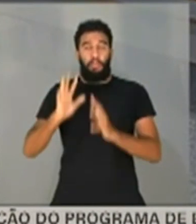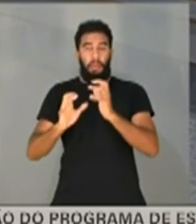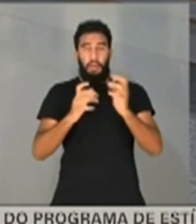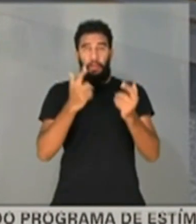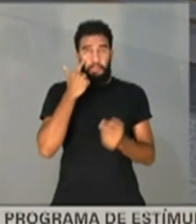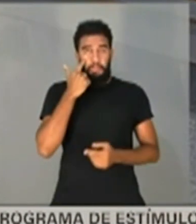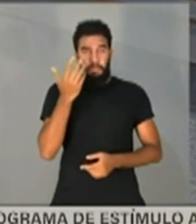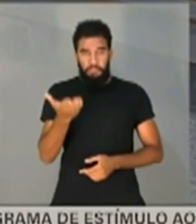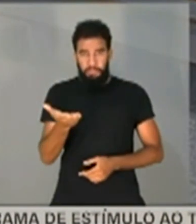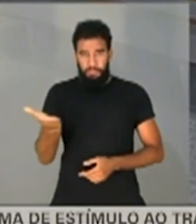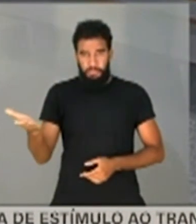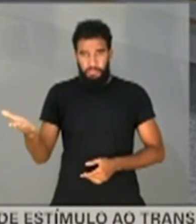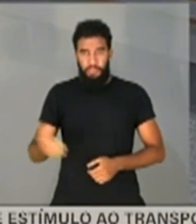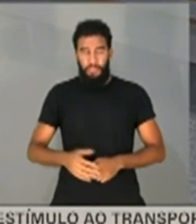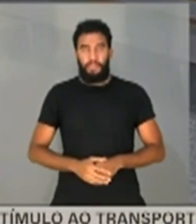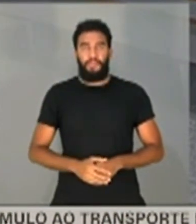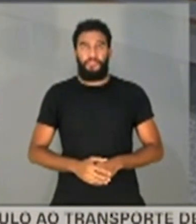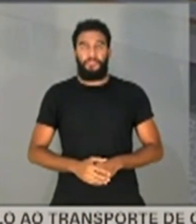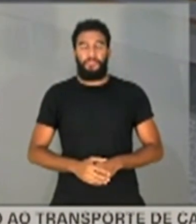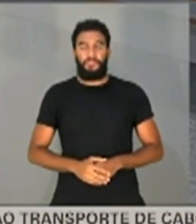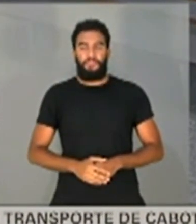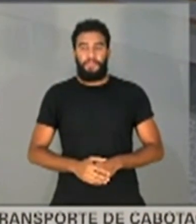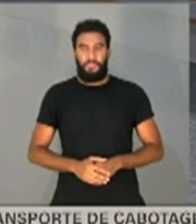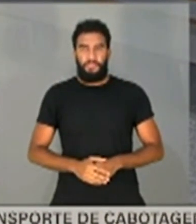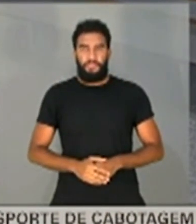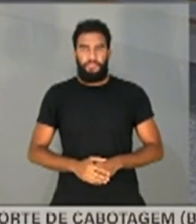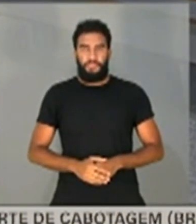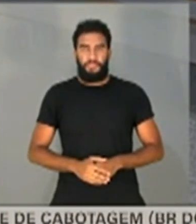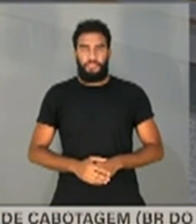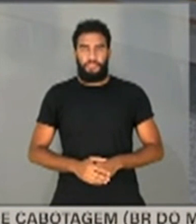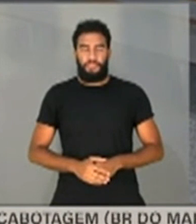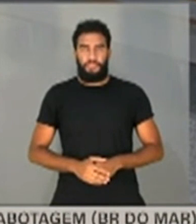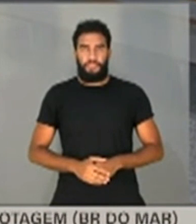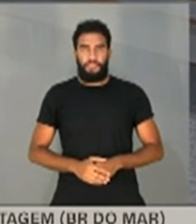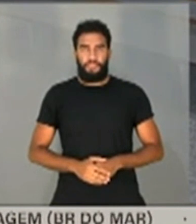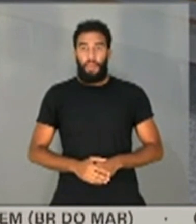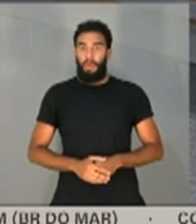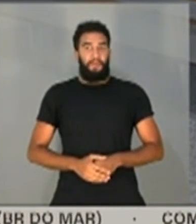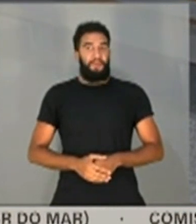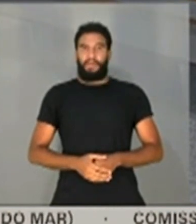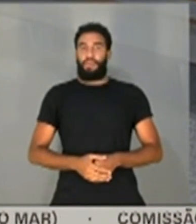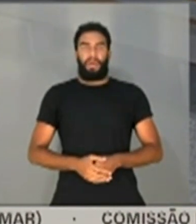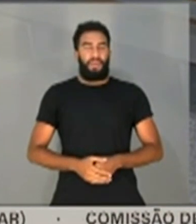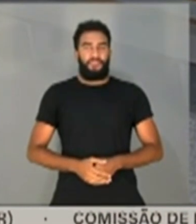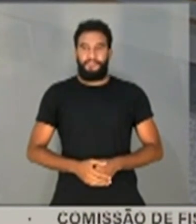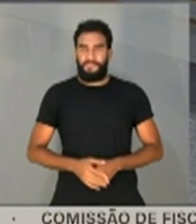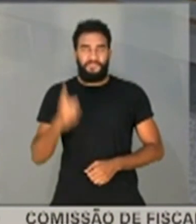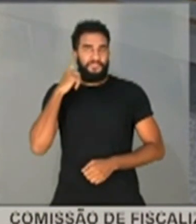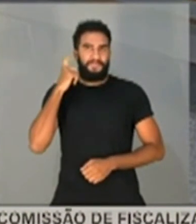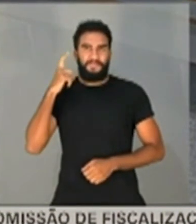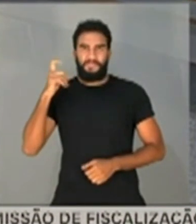Rapaz, rapaz. Você está sendo machista, machista. Você está machista. Meu amigo, você está pensando que onde? machista, amigo. É